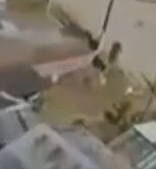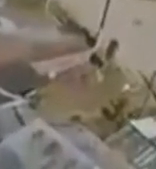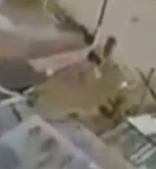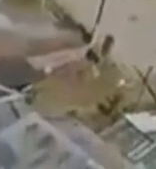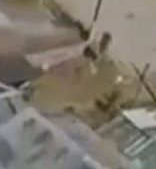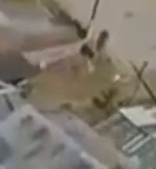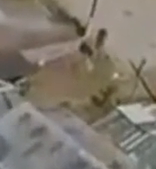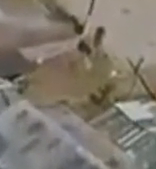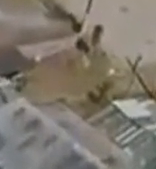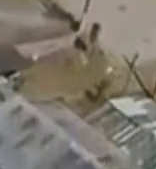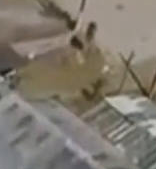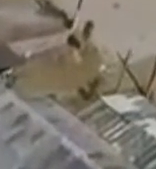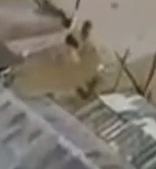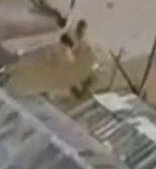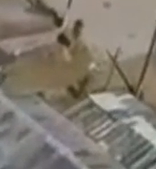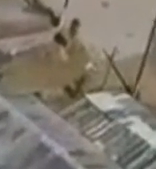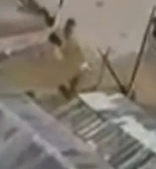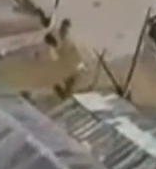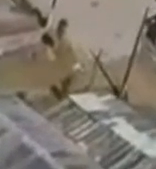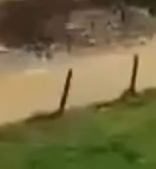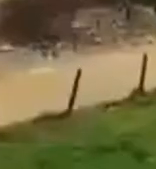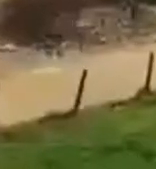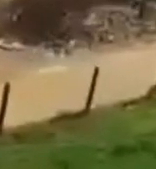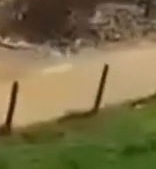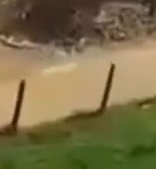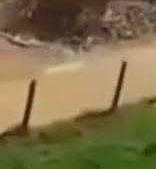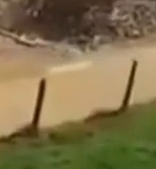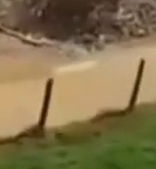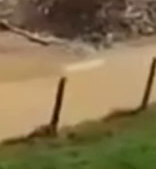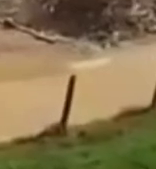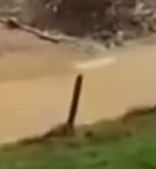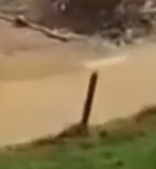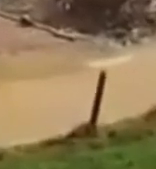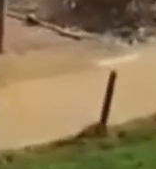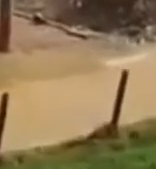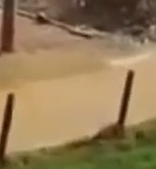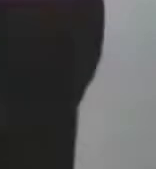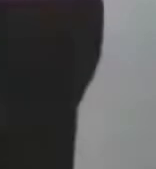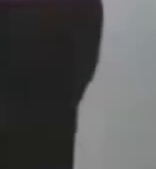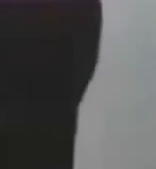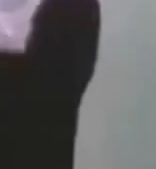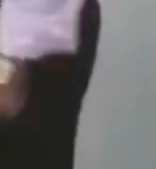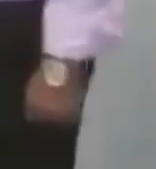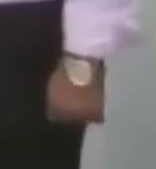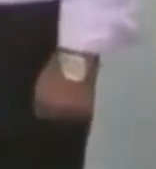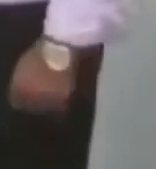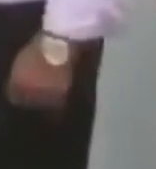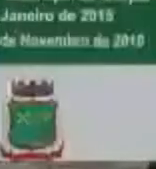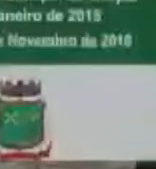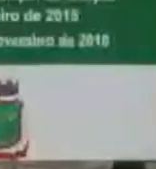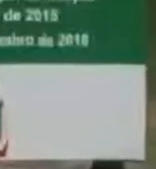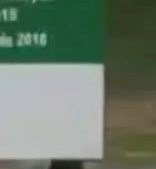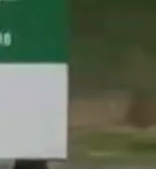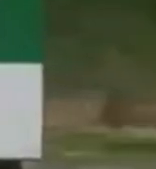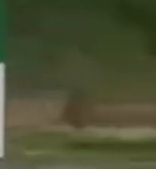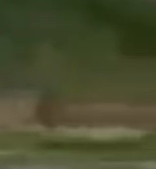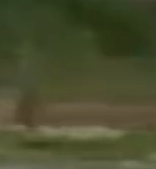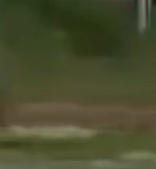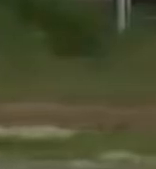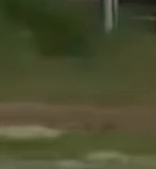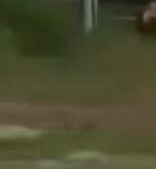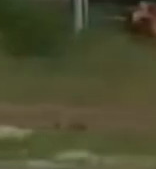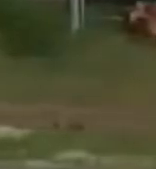modelo de regularização fundiária do país. Em 2016, inaugurou a sede própria do Samai e deixou em